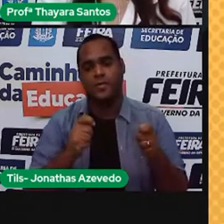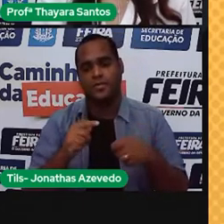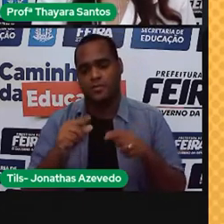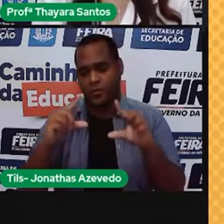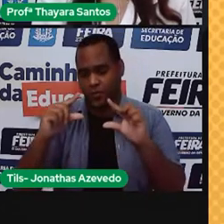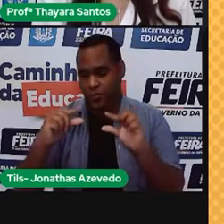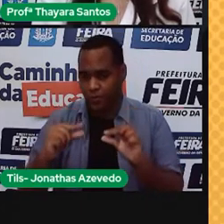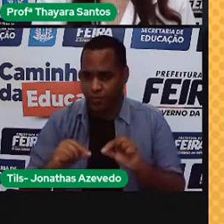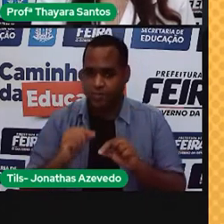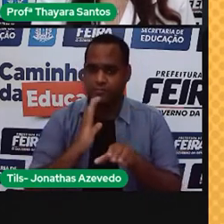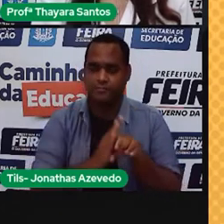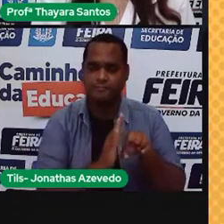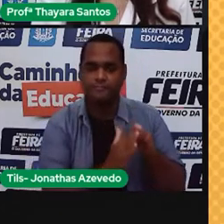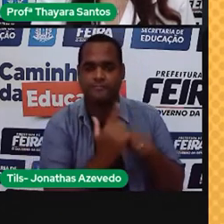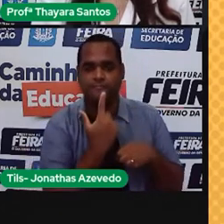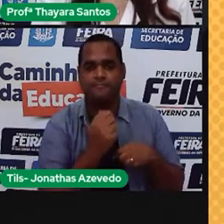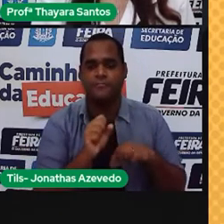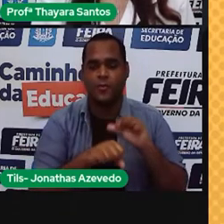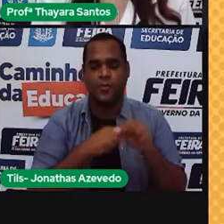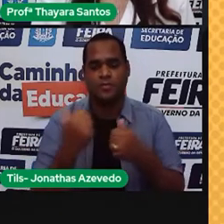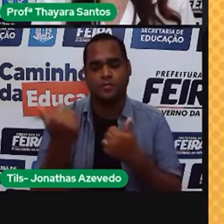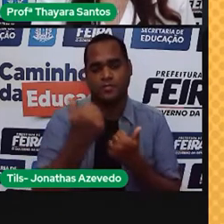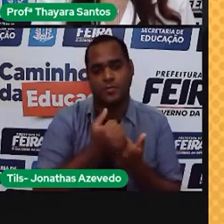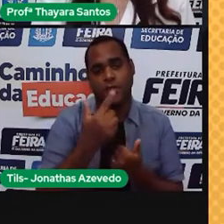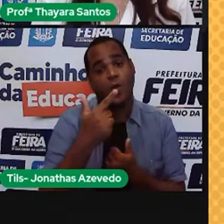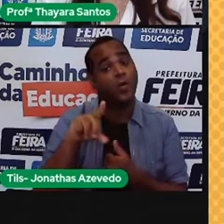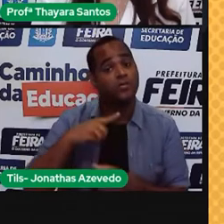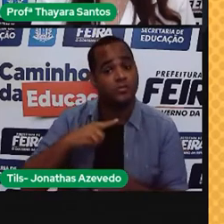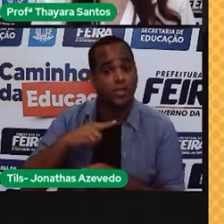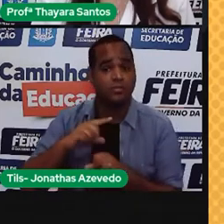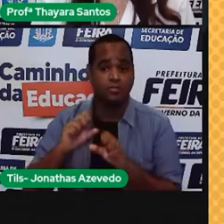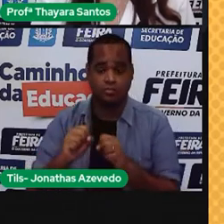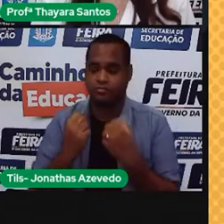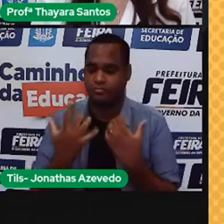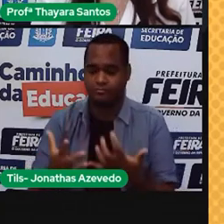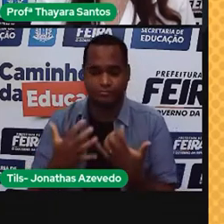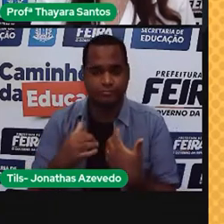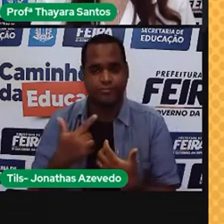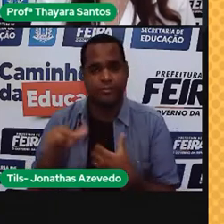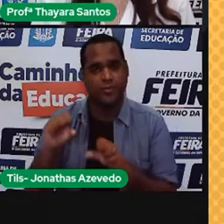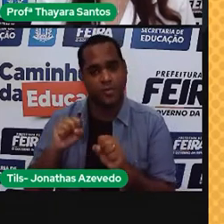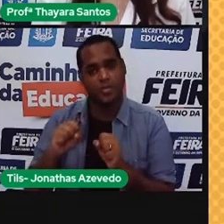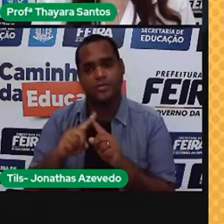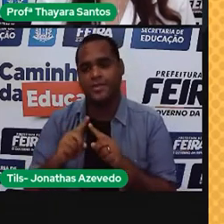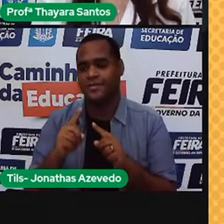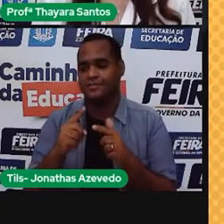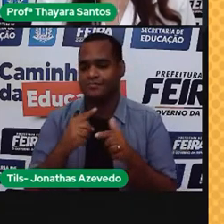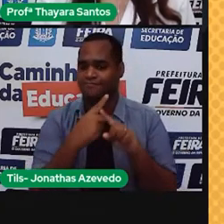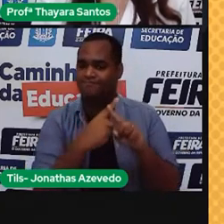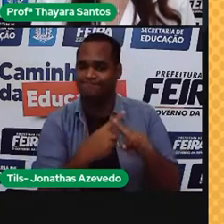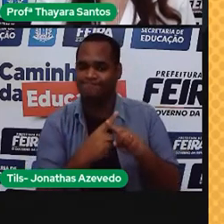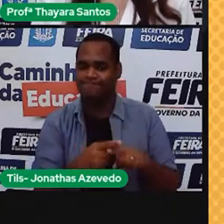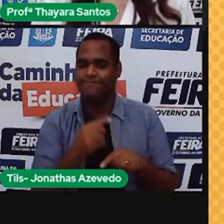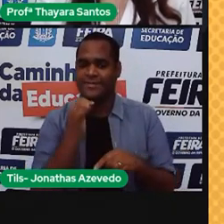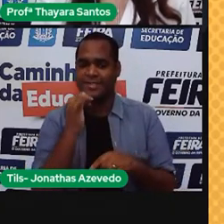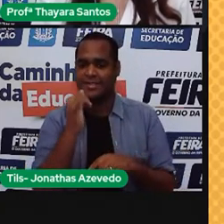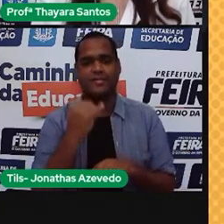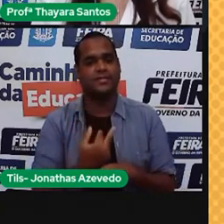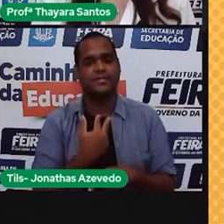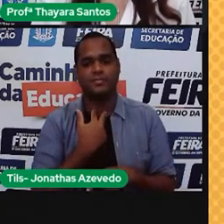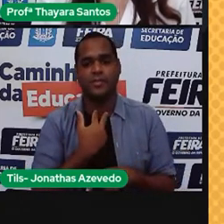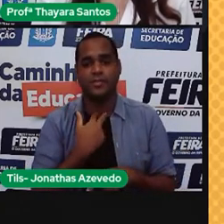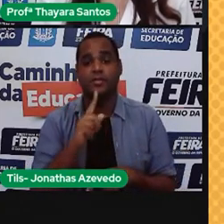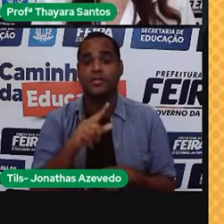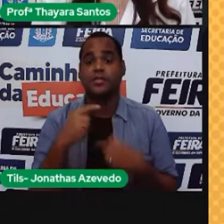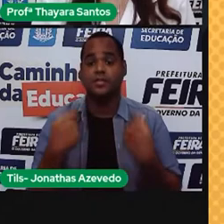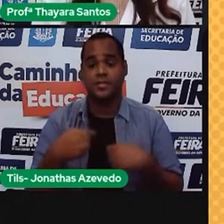tomates. Você pode substituir o tomate por outra hortaliça, mas não pode substituir a energia elétrica. Com ela,